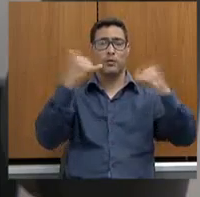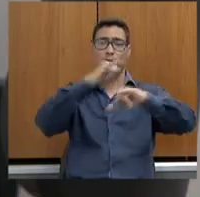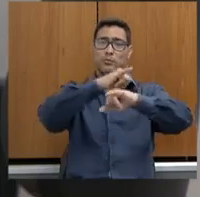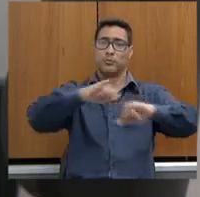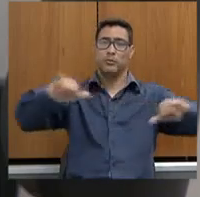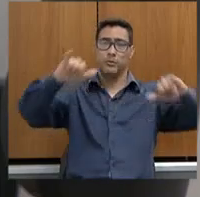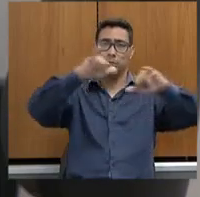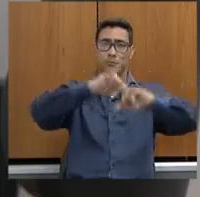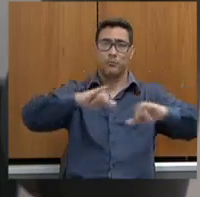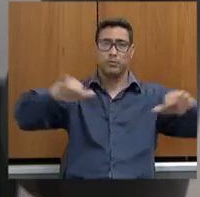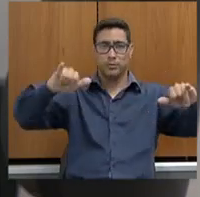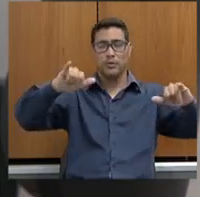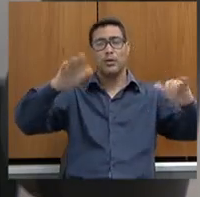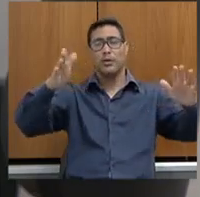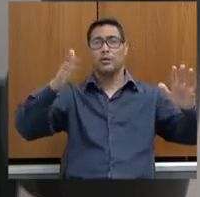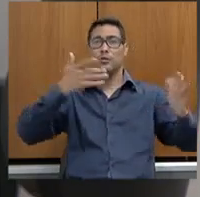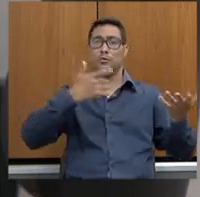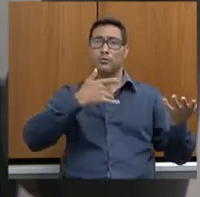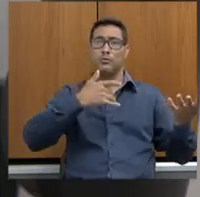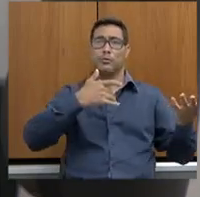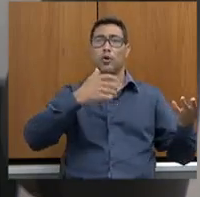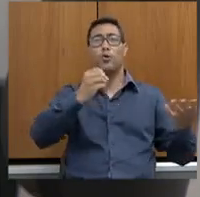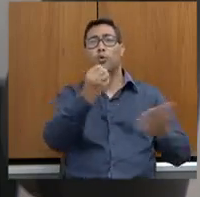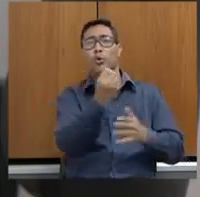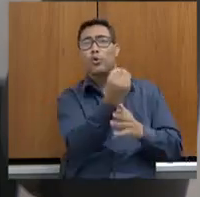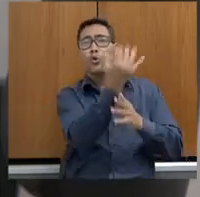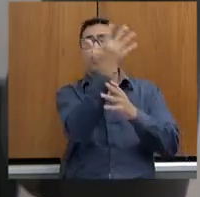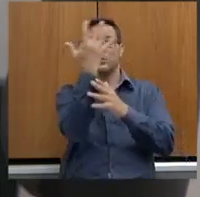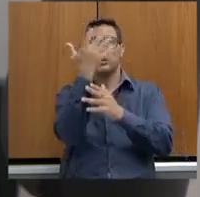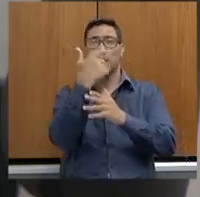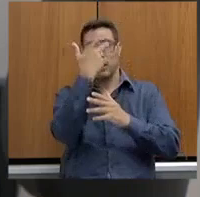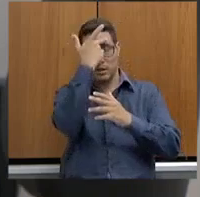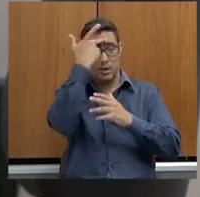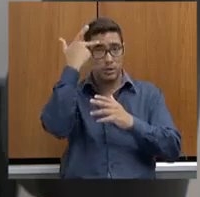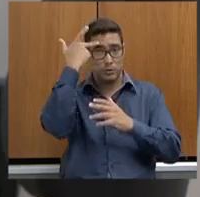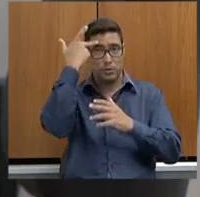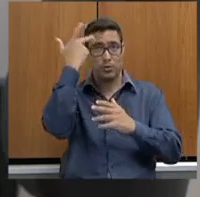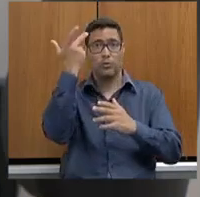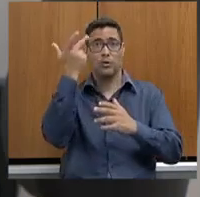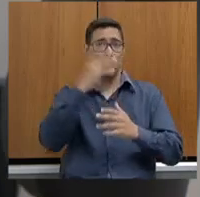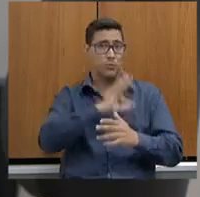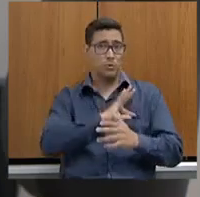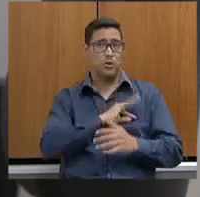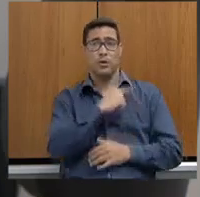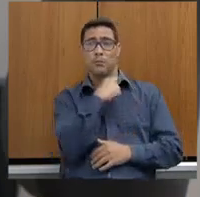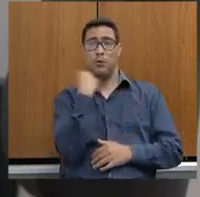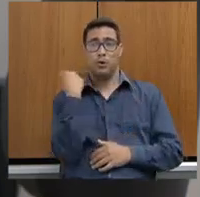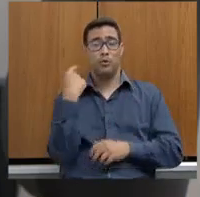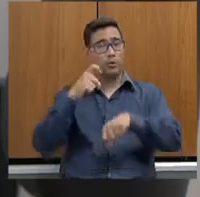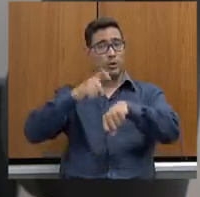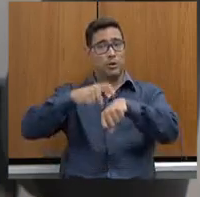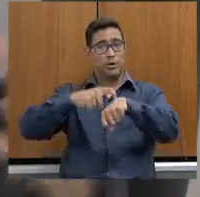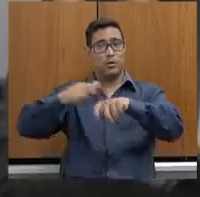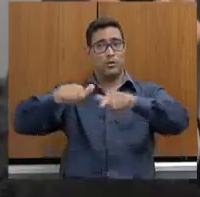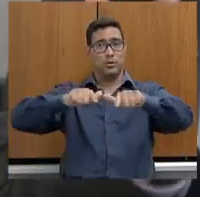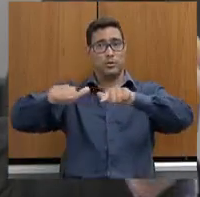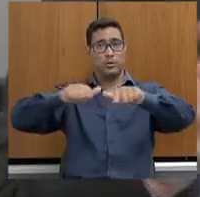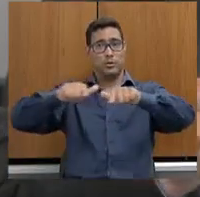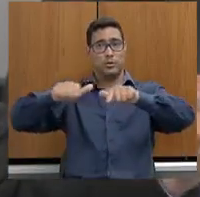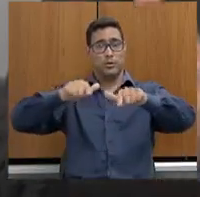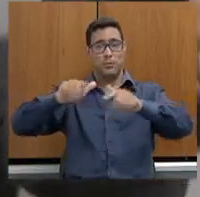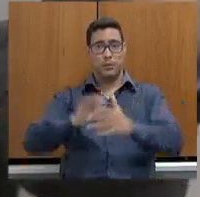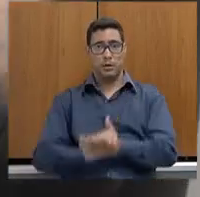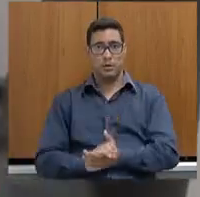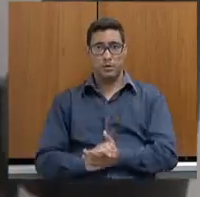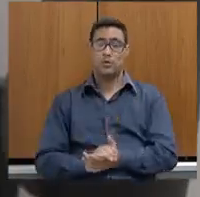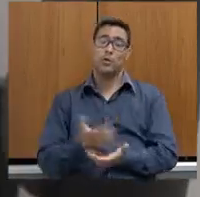dos agentes de segurança mortos em serviço ou em razão da atividade, ou que ficaram também. Então, as respostas que vieram da